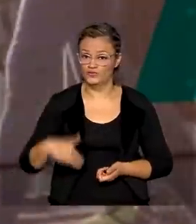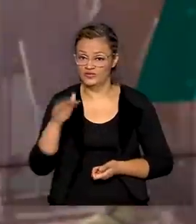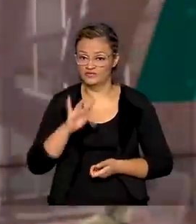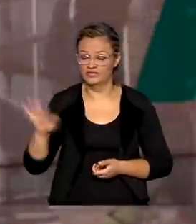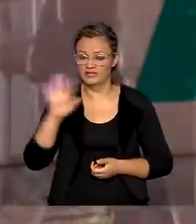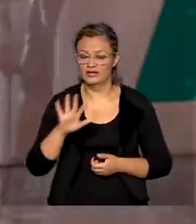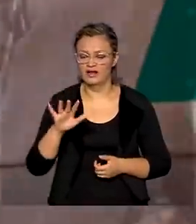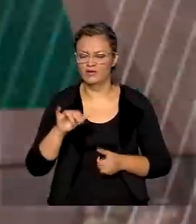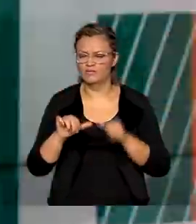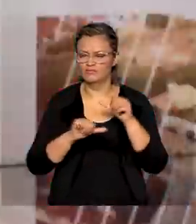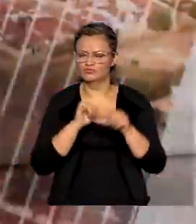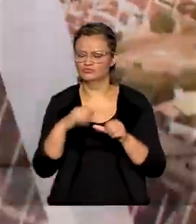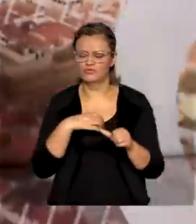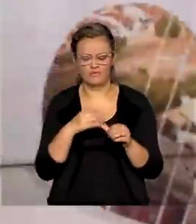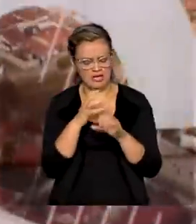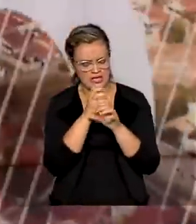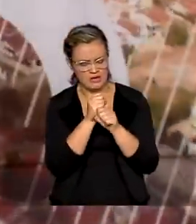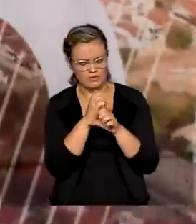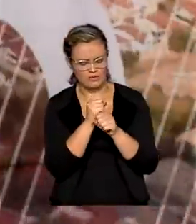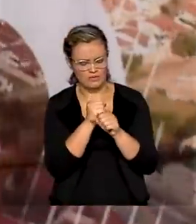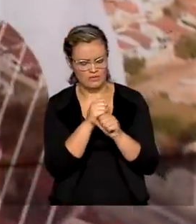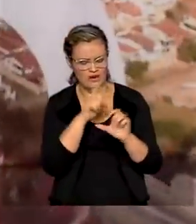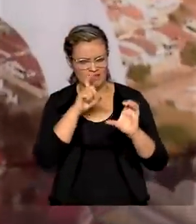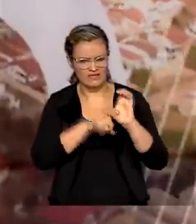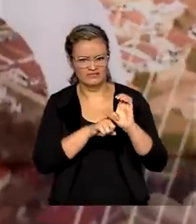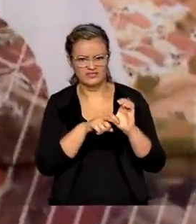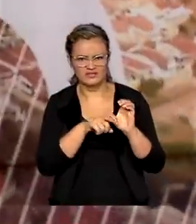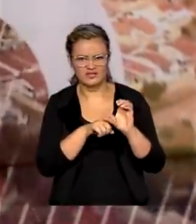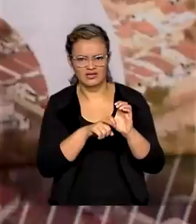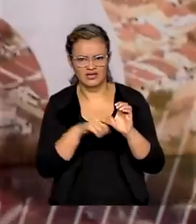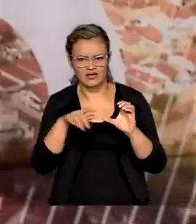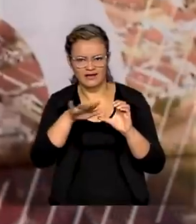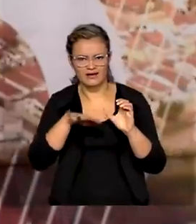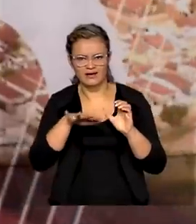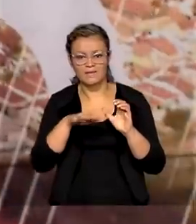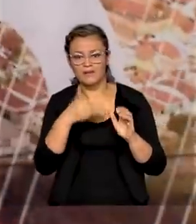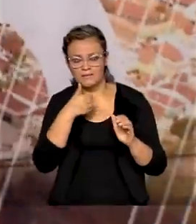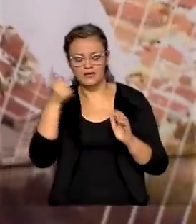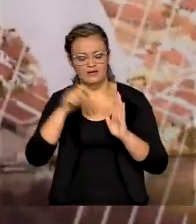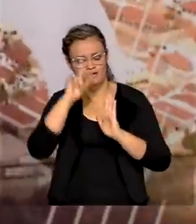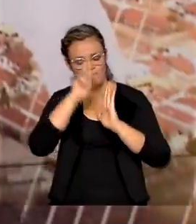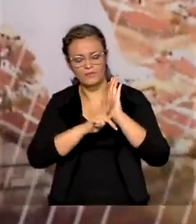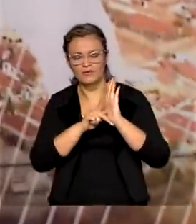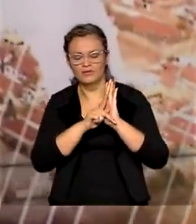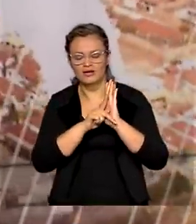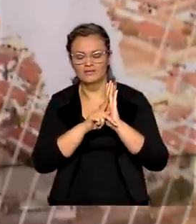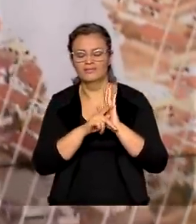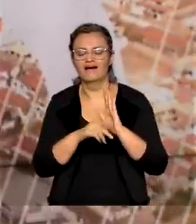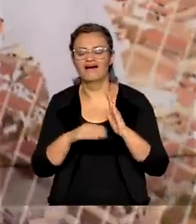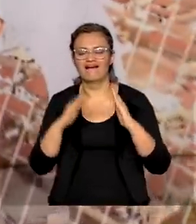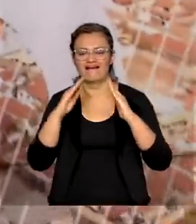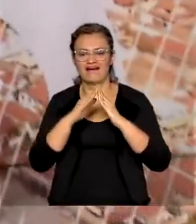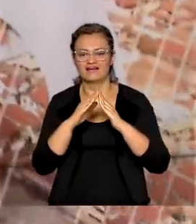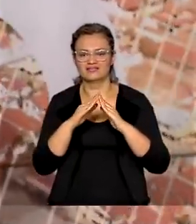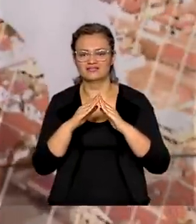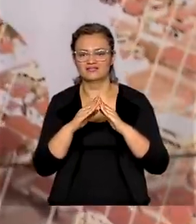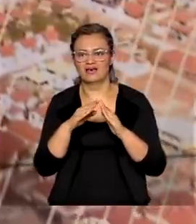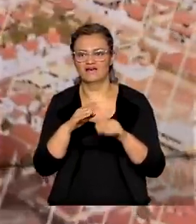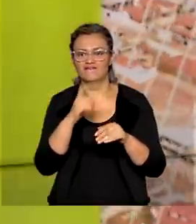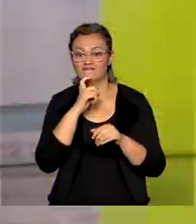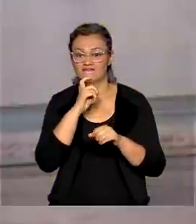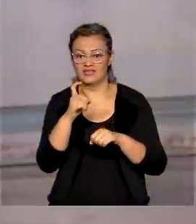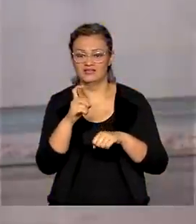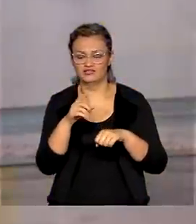mudou a forma de calcular o déficit habitacional para tornar mais efetivo o programa Casa Verde e Amarela. Os